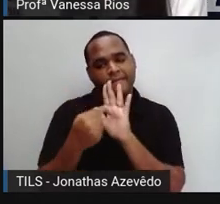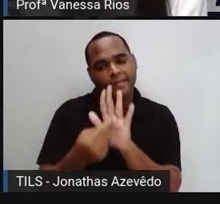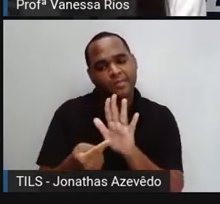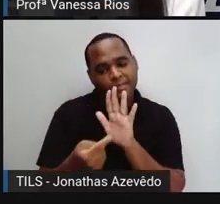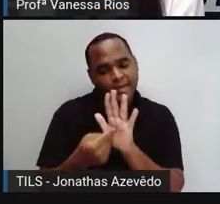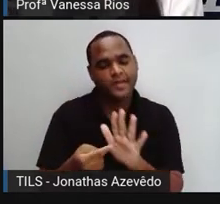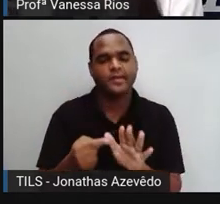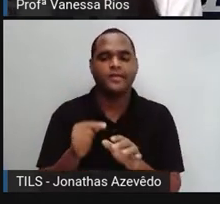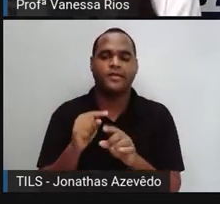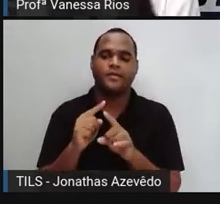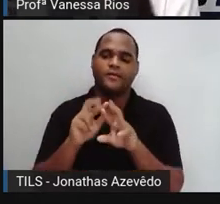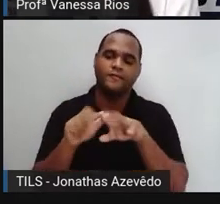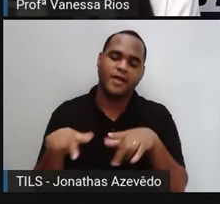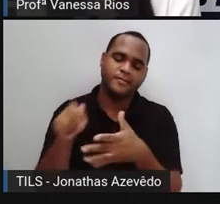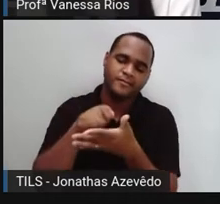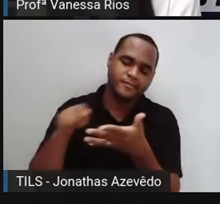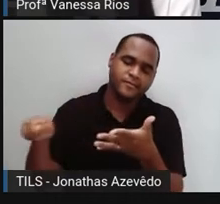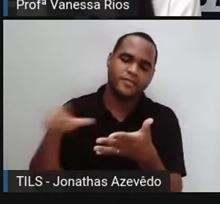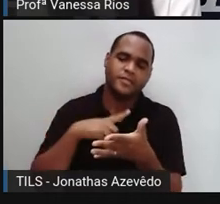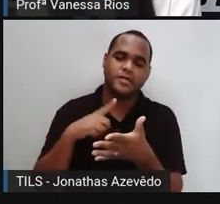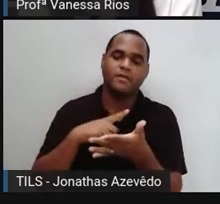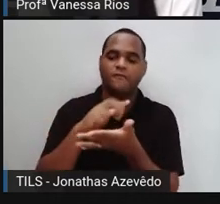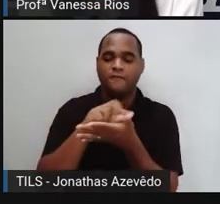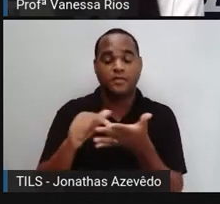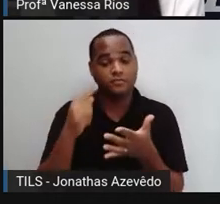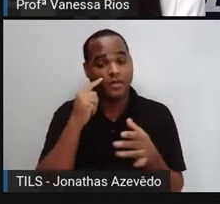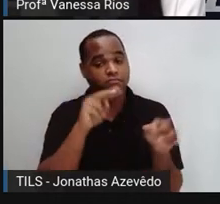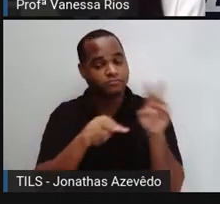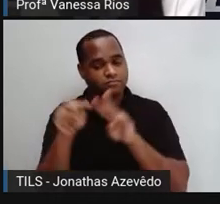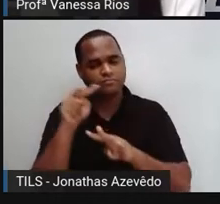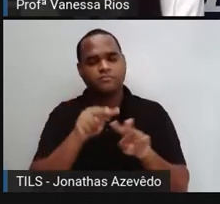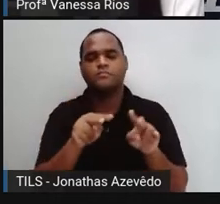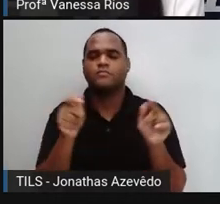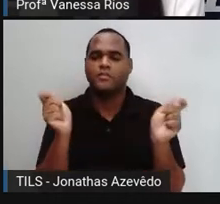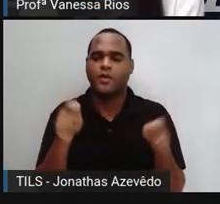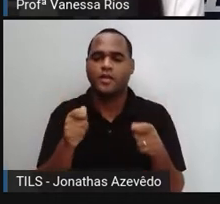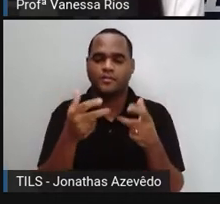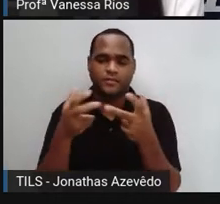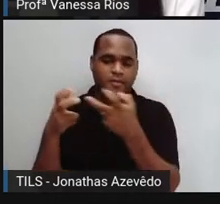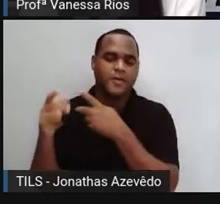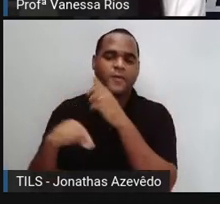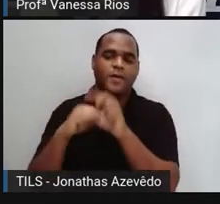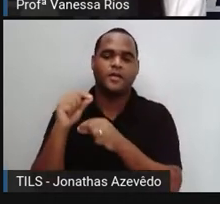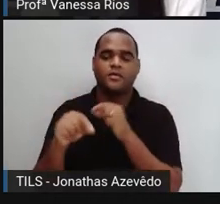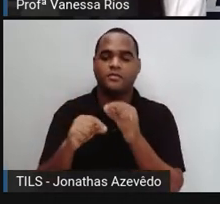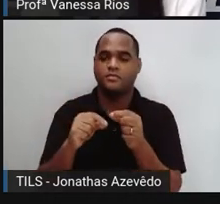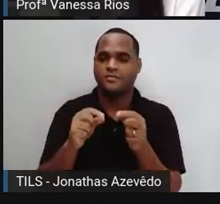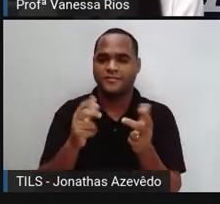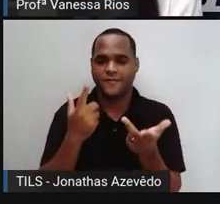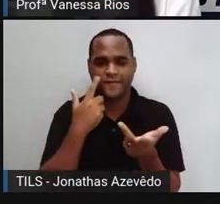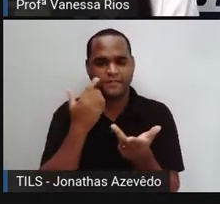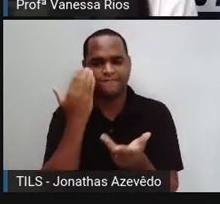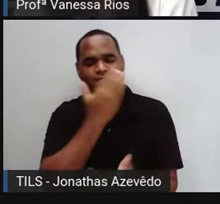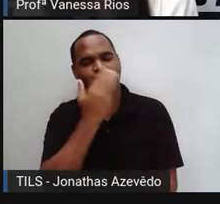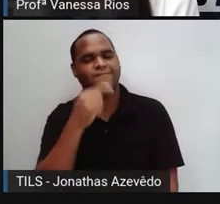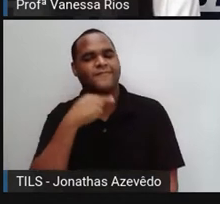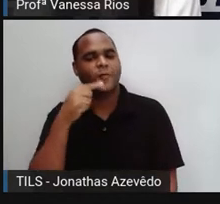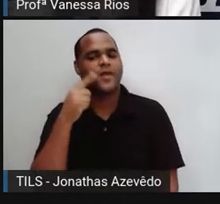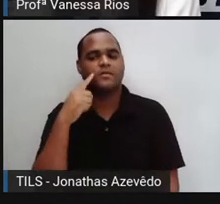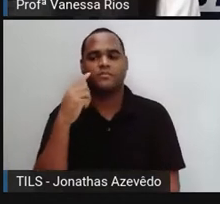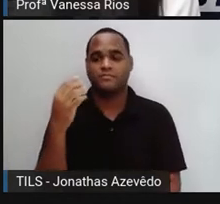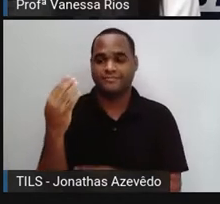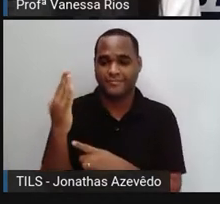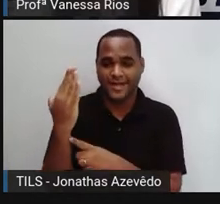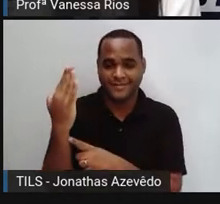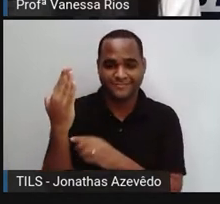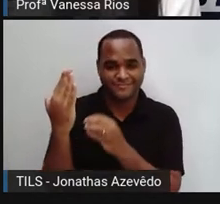escrita, dos materiais que estão à nossa volta. A gente pode observar a linguagem não verbal aparecendo de diversas formas.